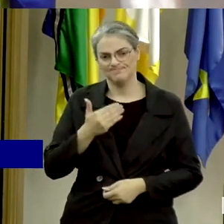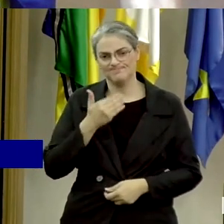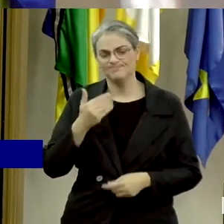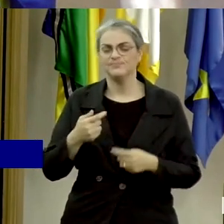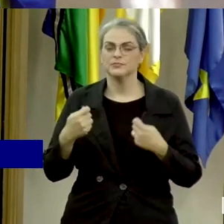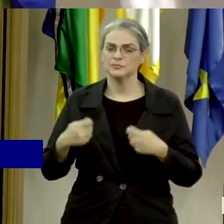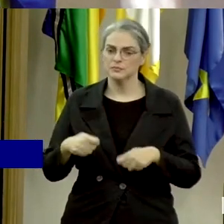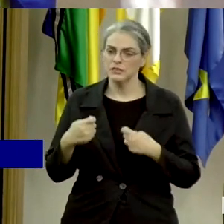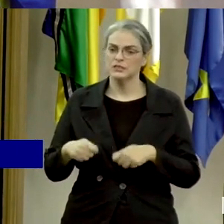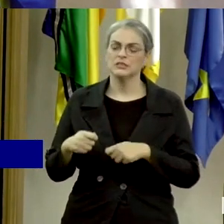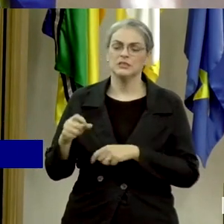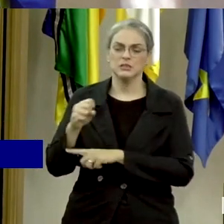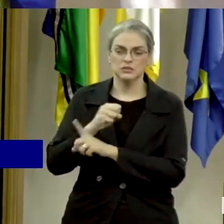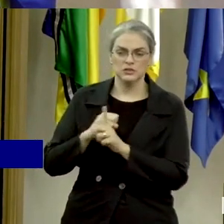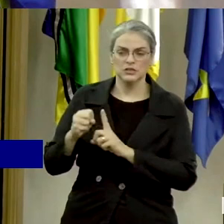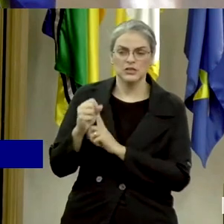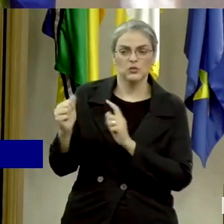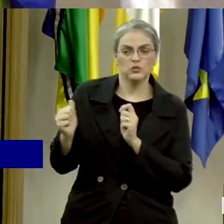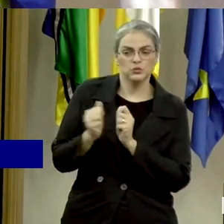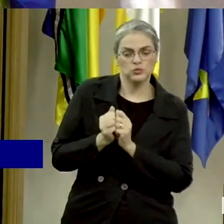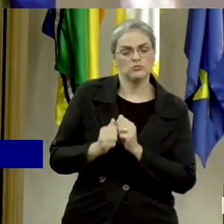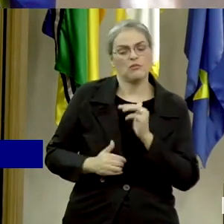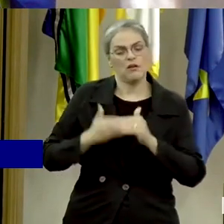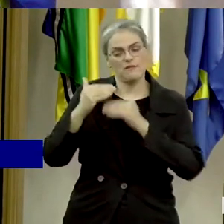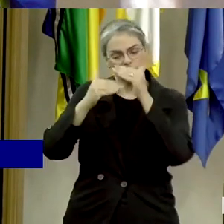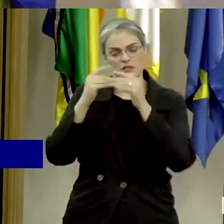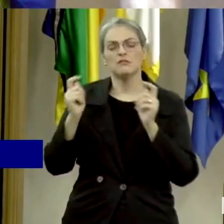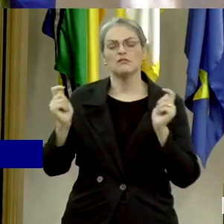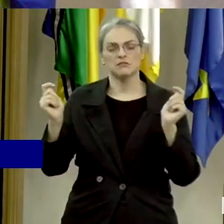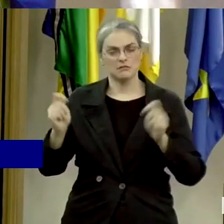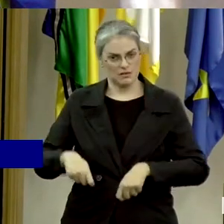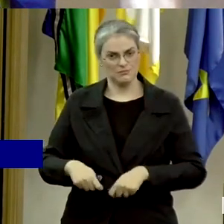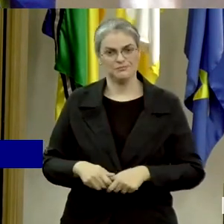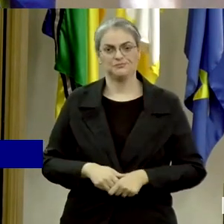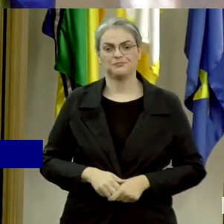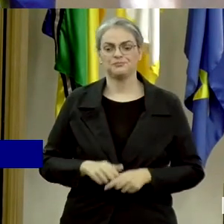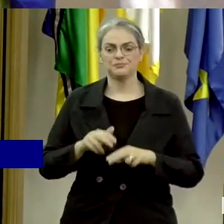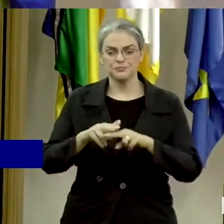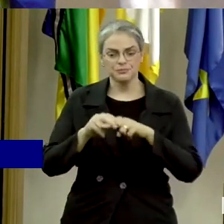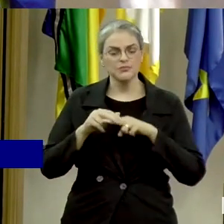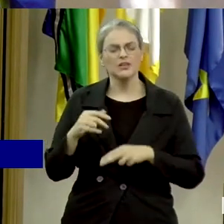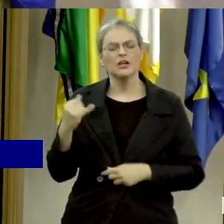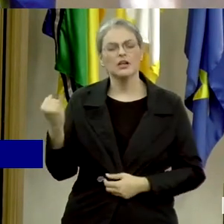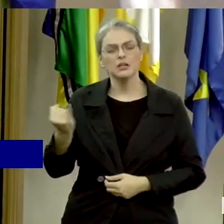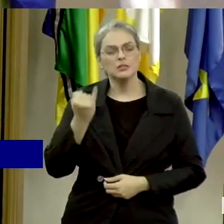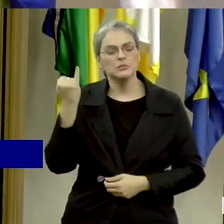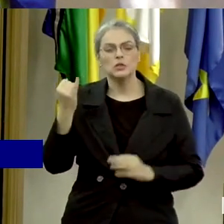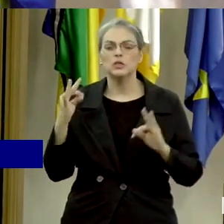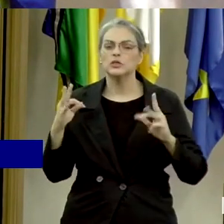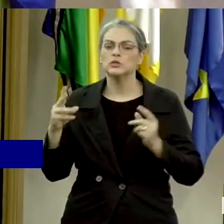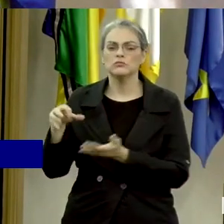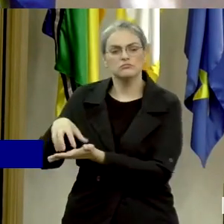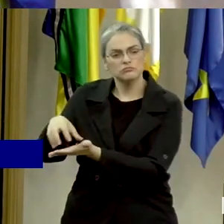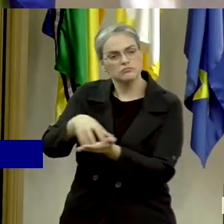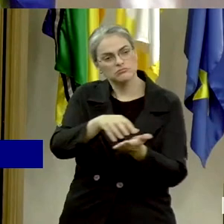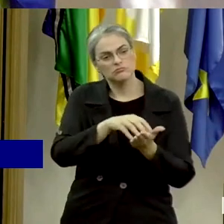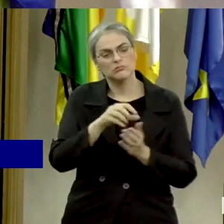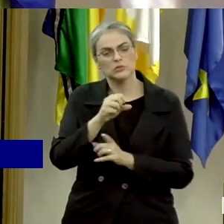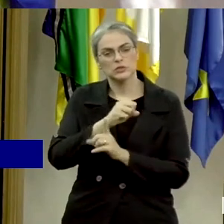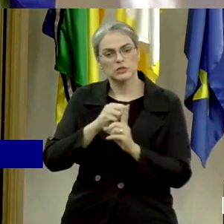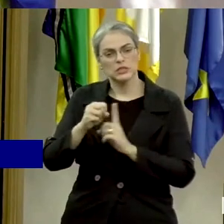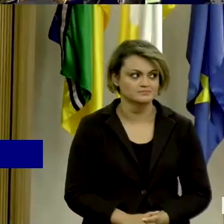gente avance nessa agenda. E por isso a relevância e a importância de todas as instituições da sociedade civil que